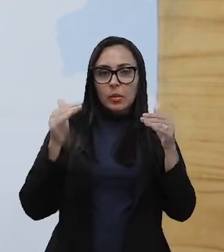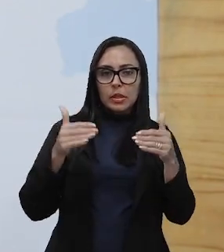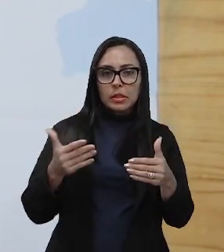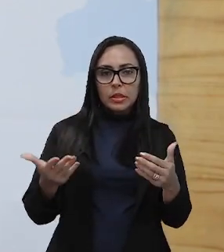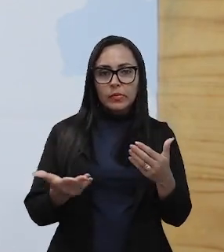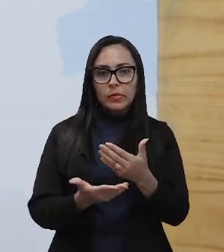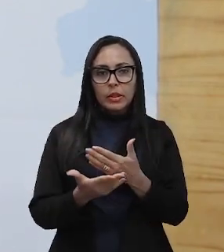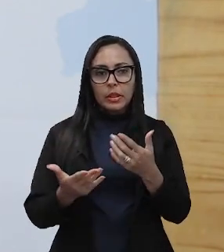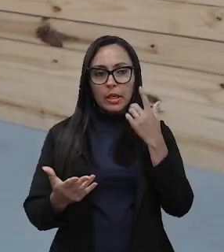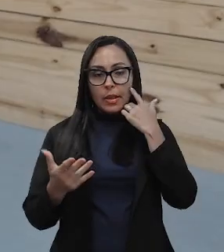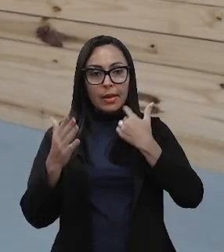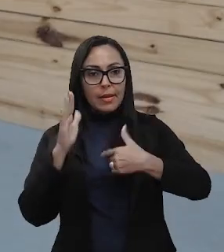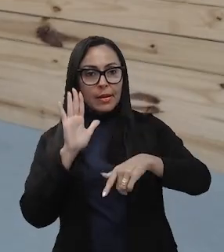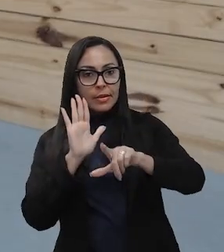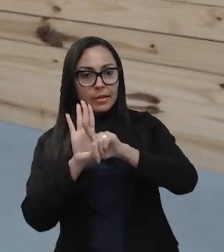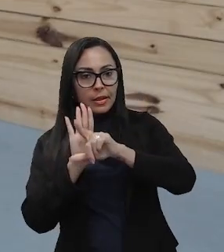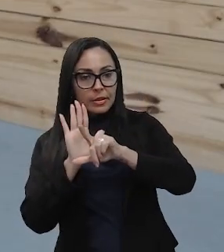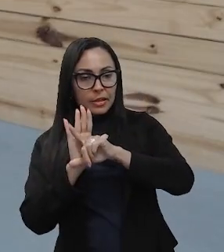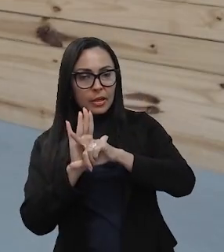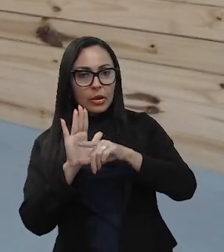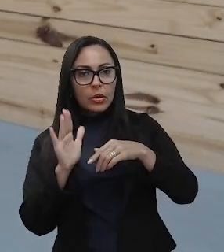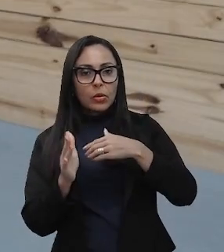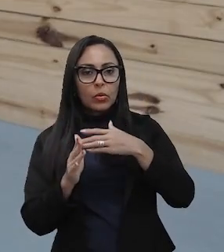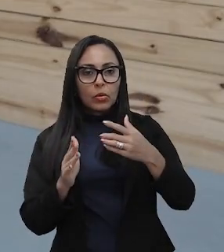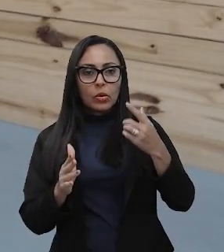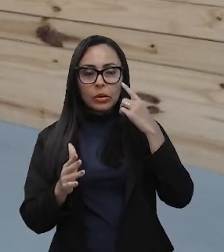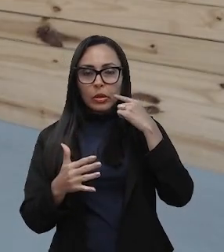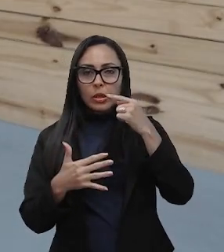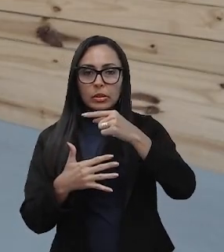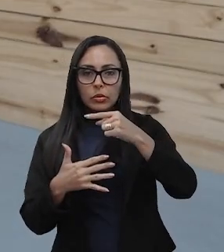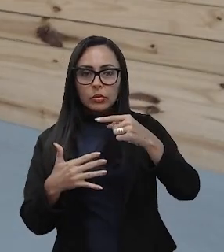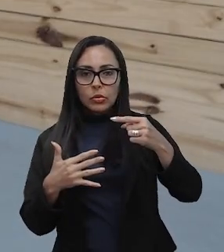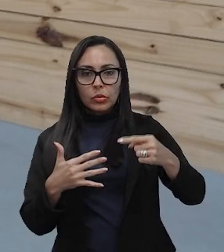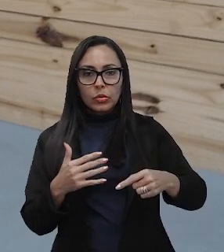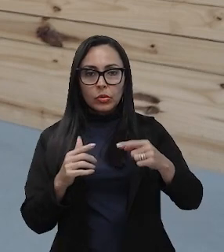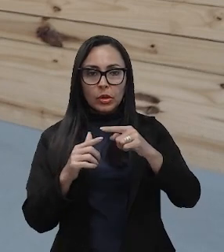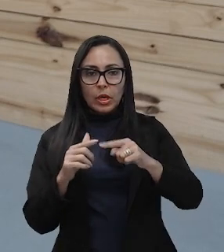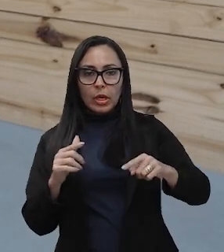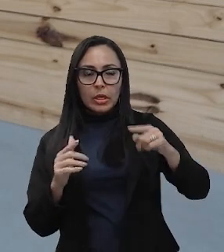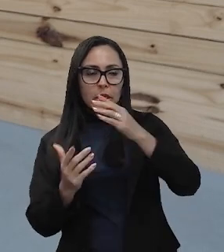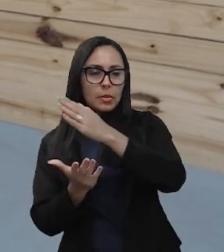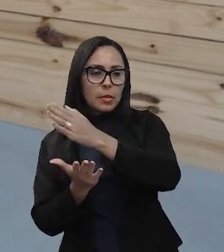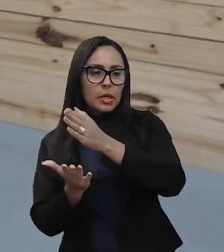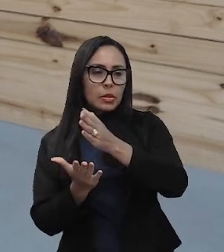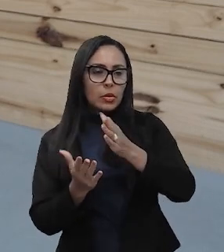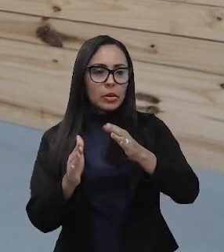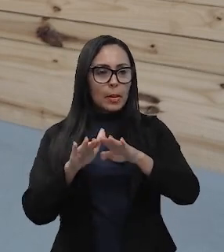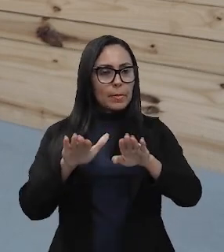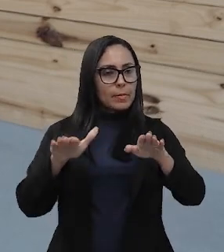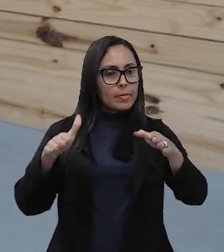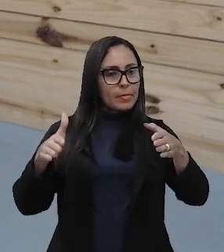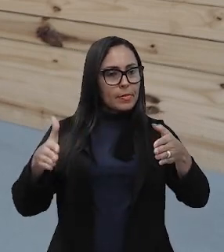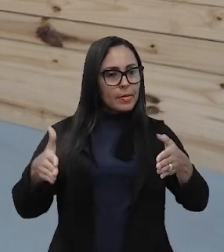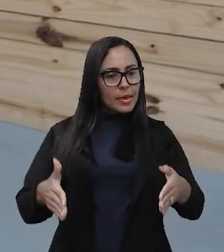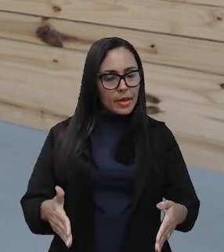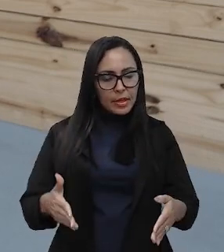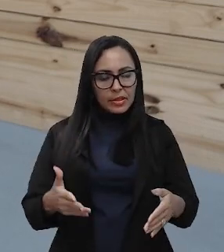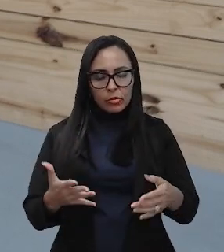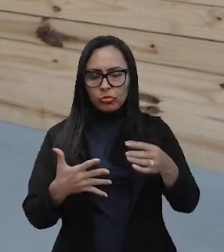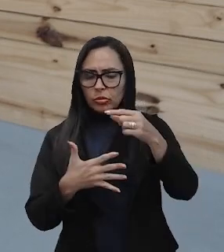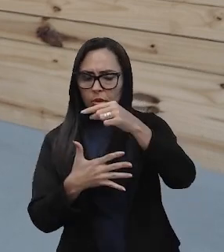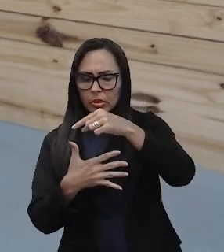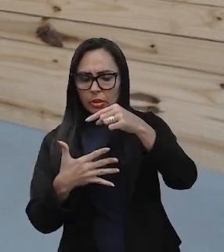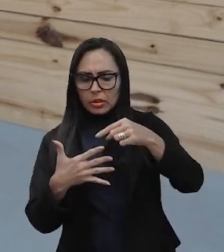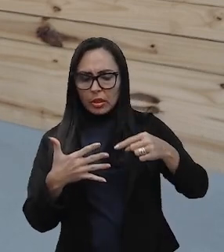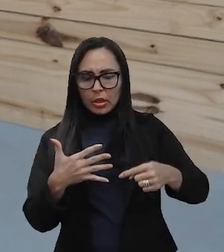relação à legislação, quais são as alturas de cadeira, quais são as dimensões da mesa, quais são os critérios